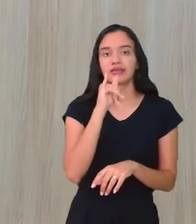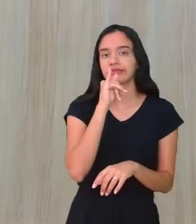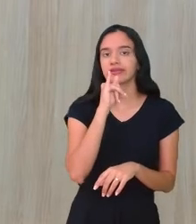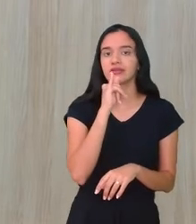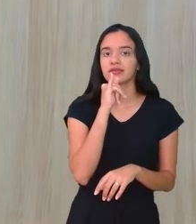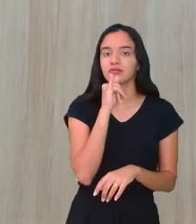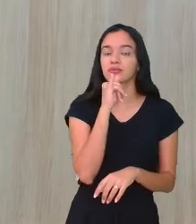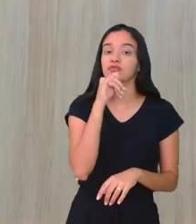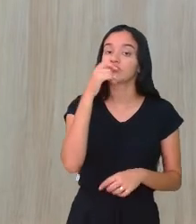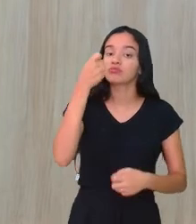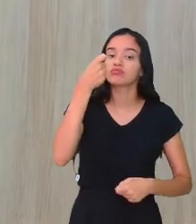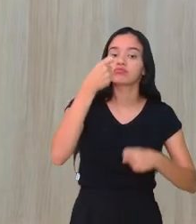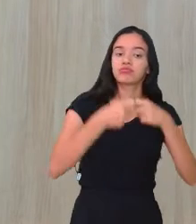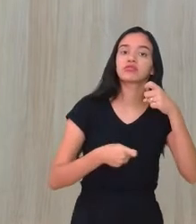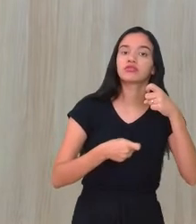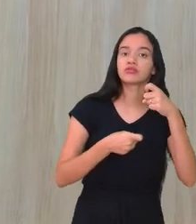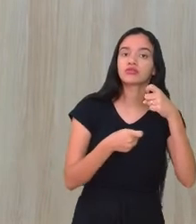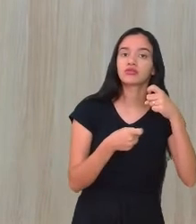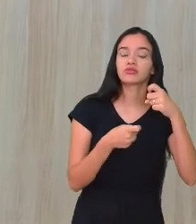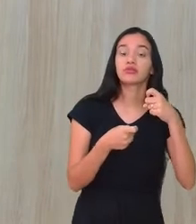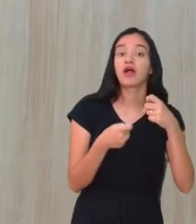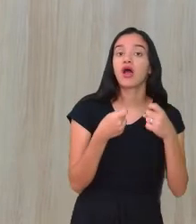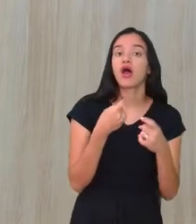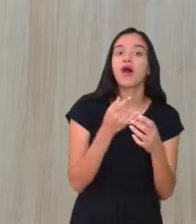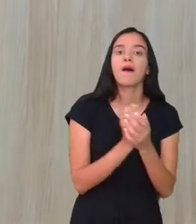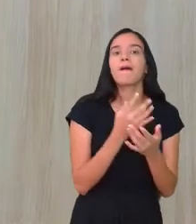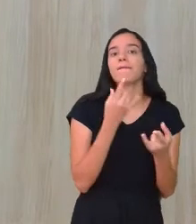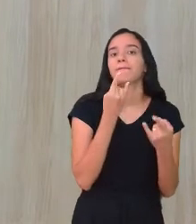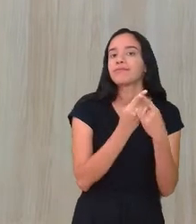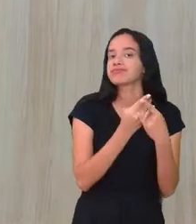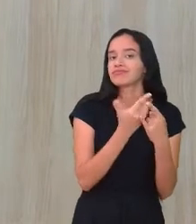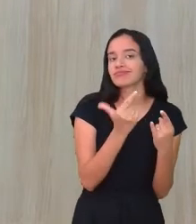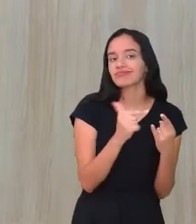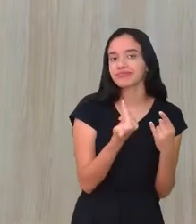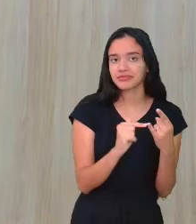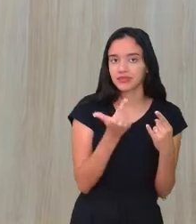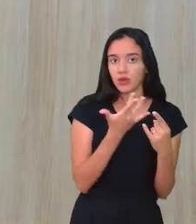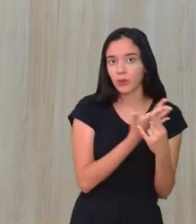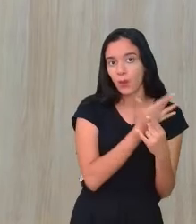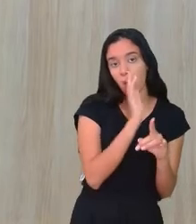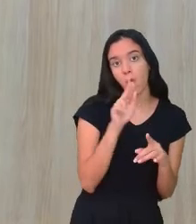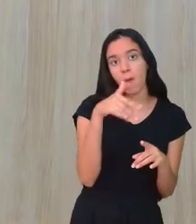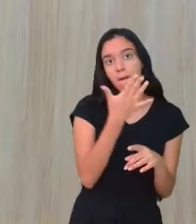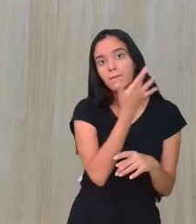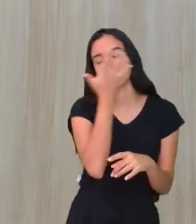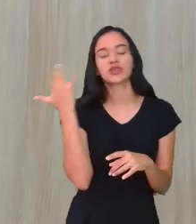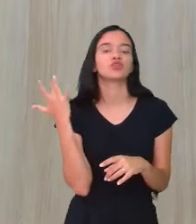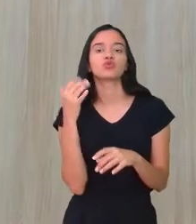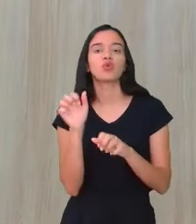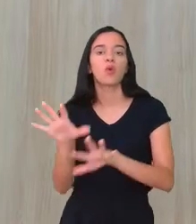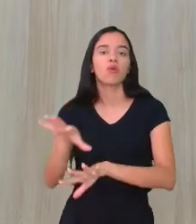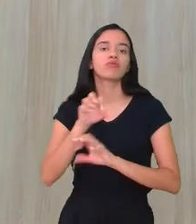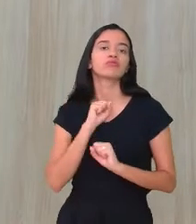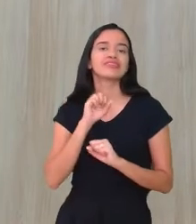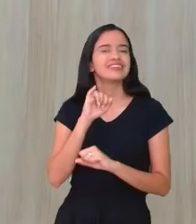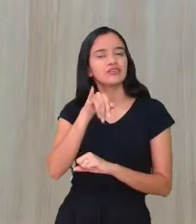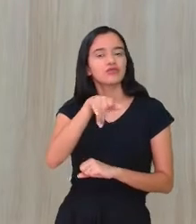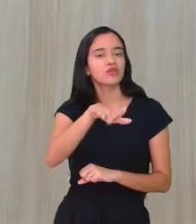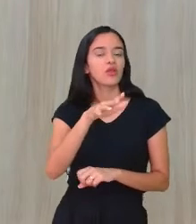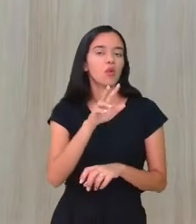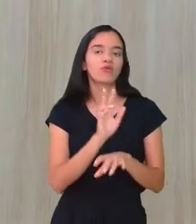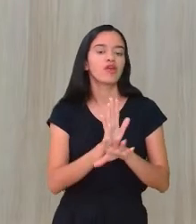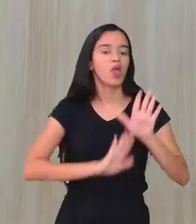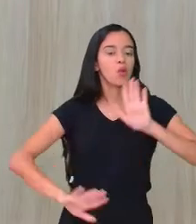de uma relação sexual desprotegido e com a pessoa que esteja contaminada então se você não tiver